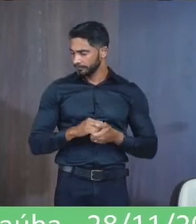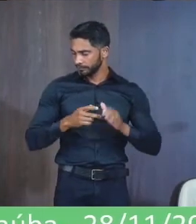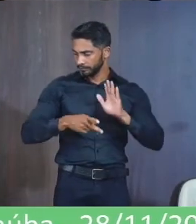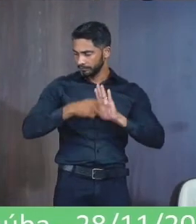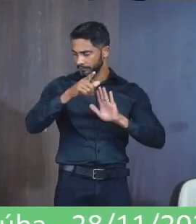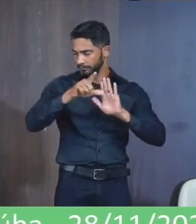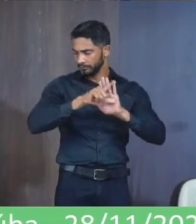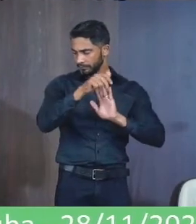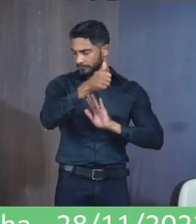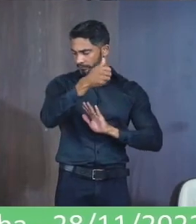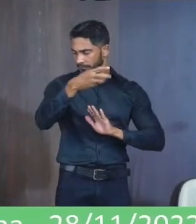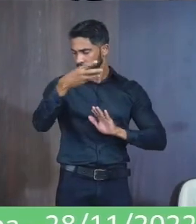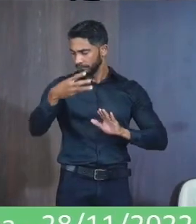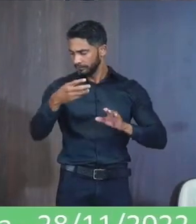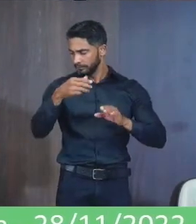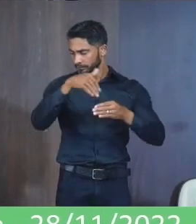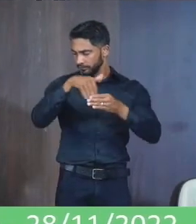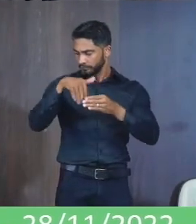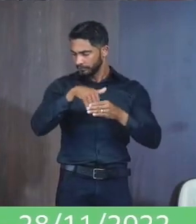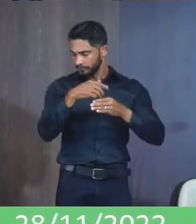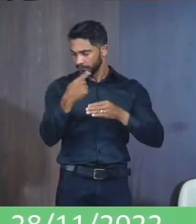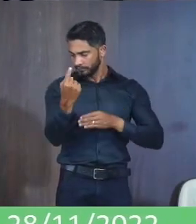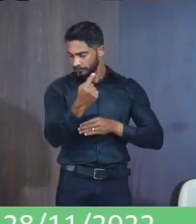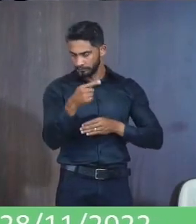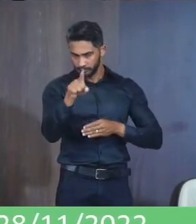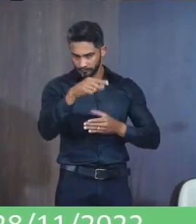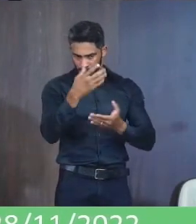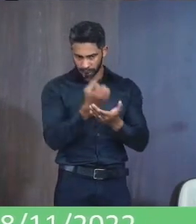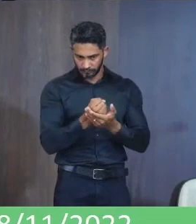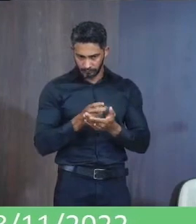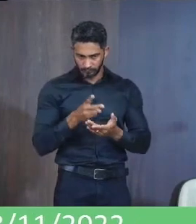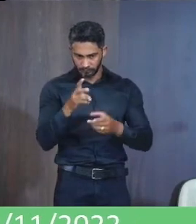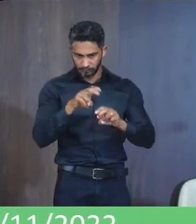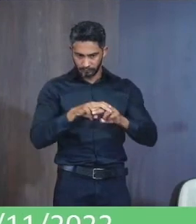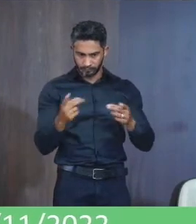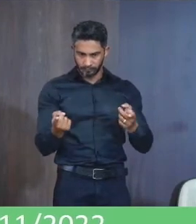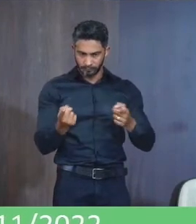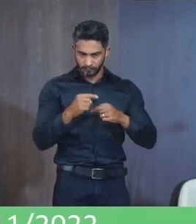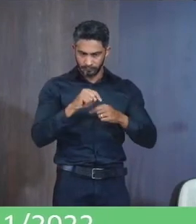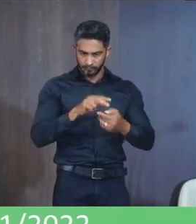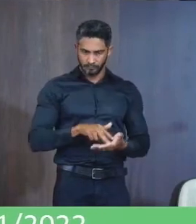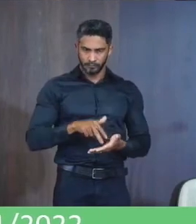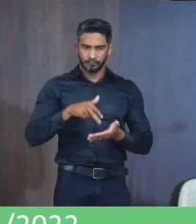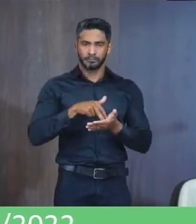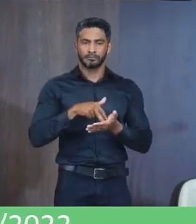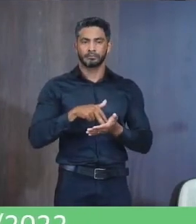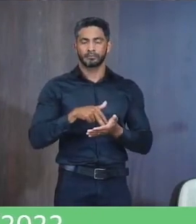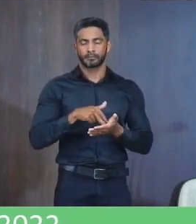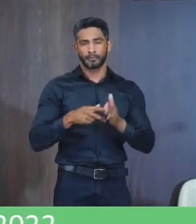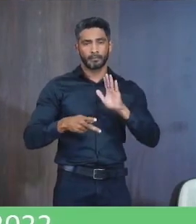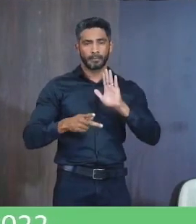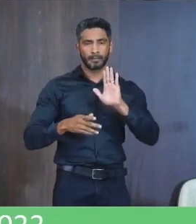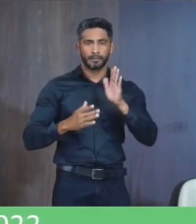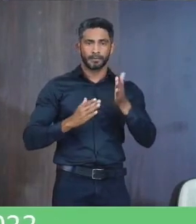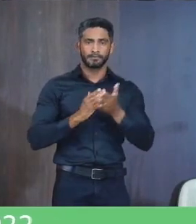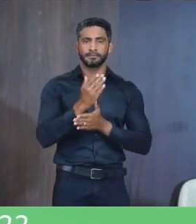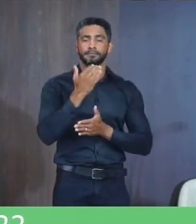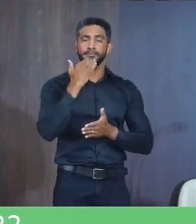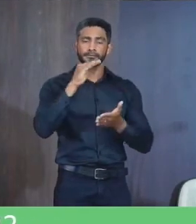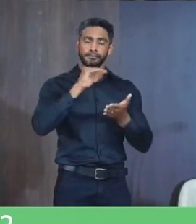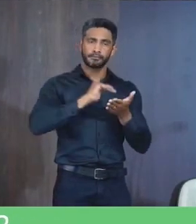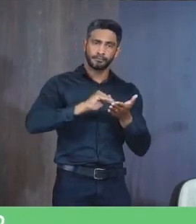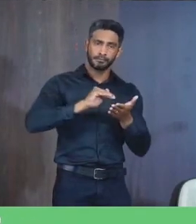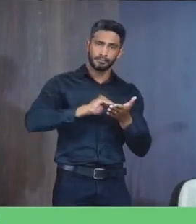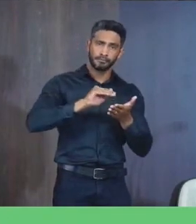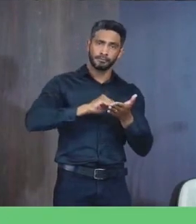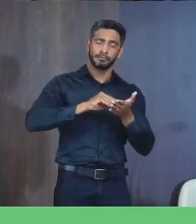Projeto de lei 133 2022 Está em votação Em turno único Quem for a favor Permaneça sentado Os contrários Que se levantem Aprovado Solicito Senhor